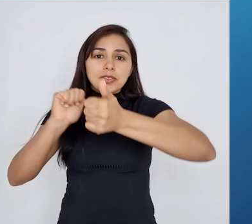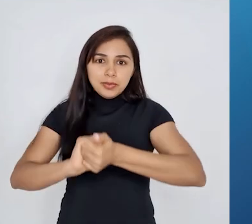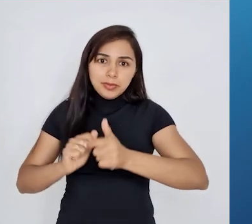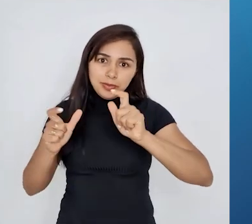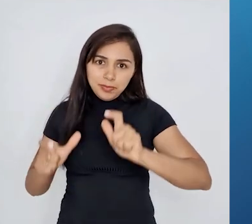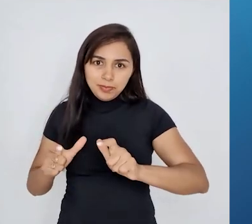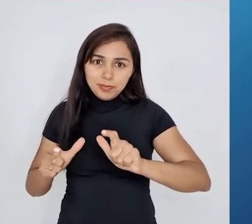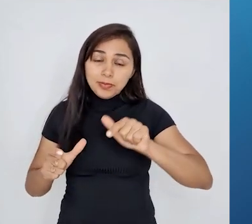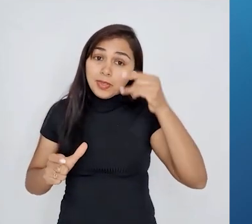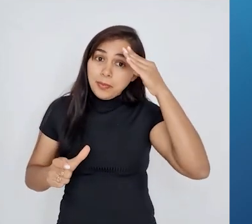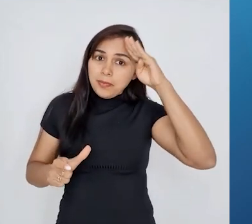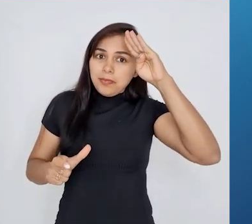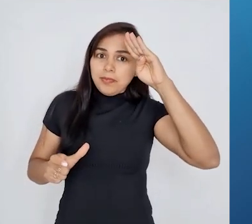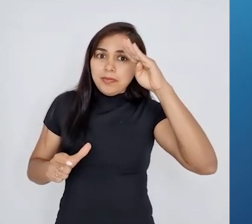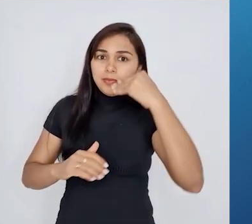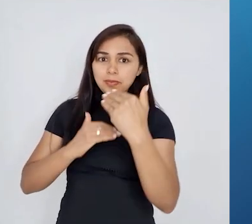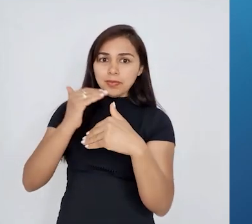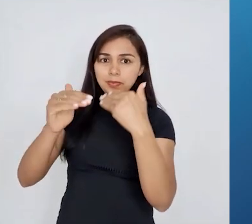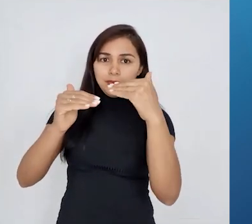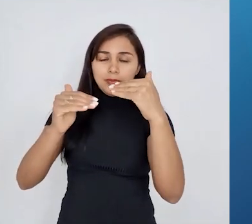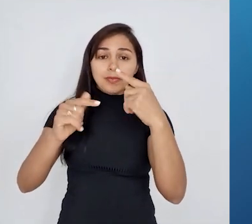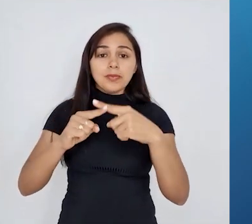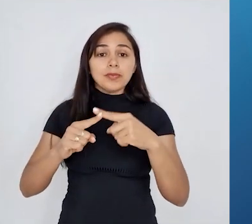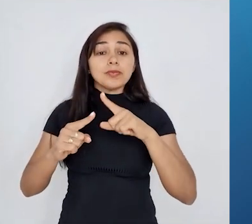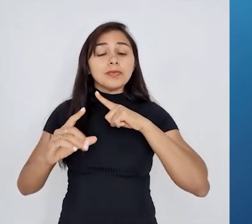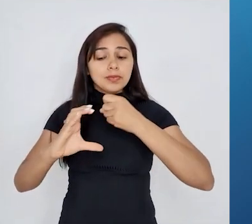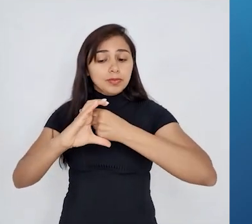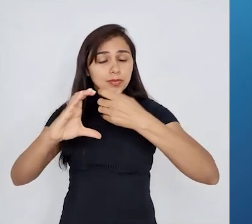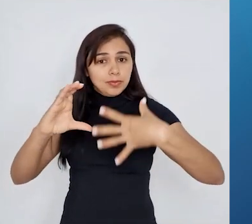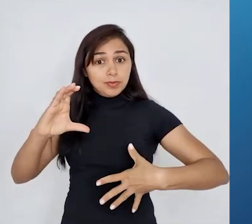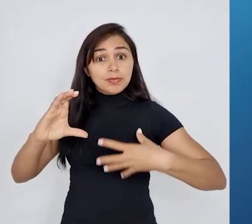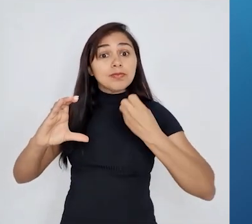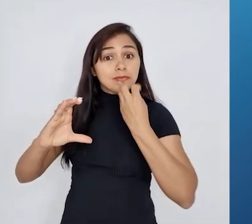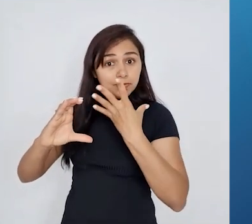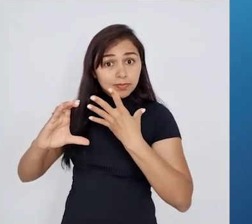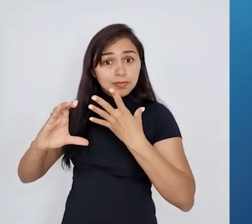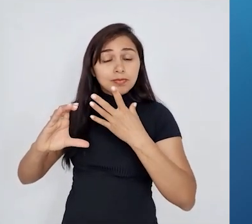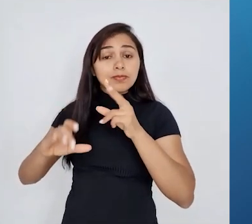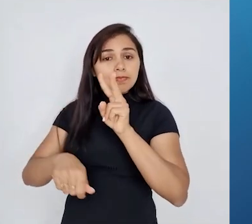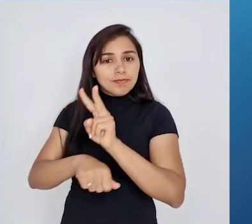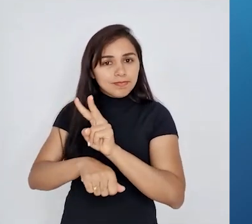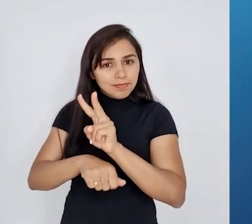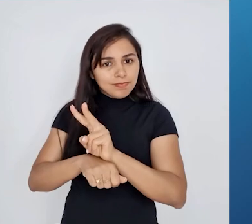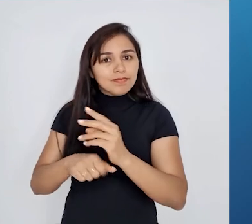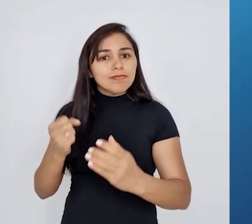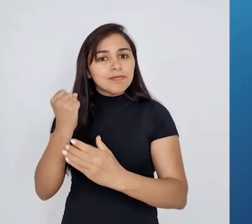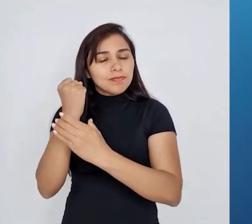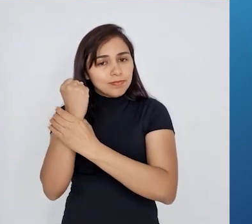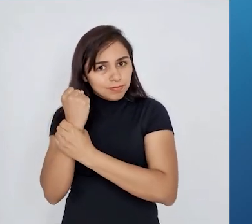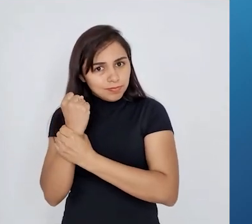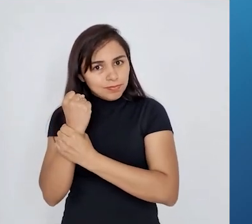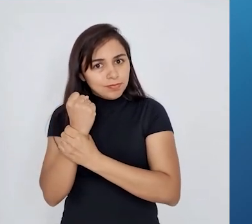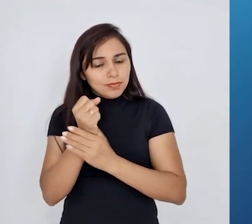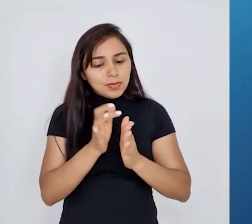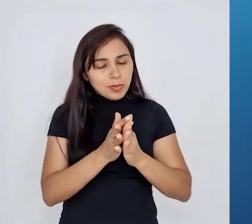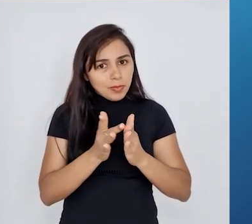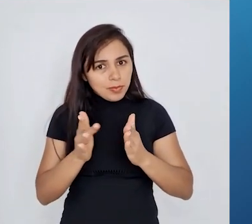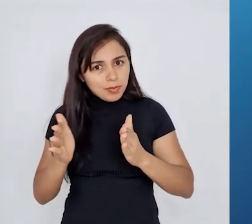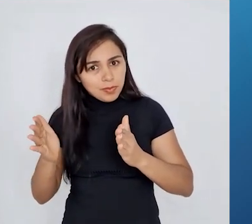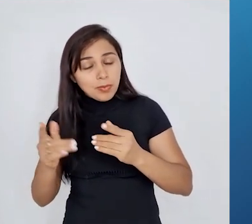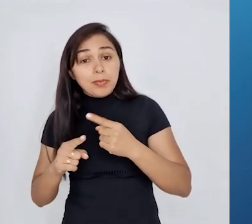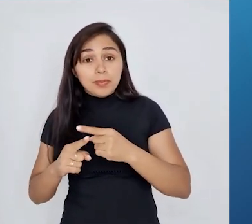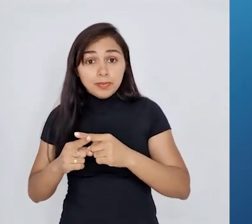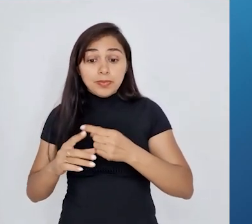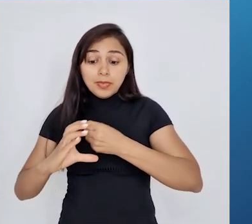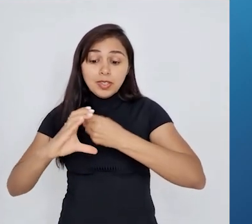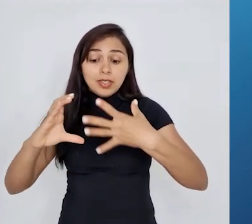processo pelo qual as características benéficas são preservadas ao longo do tempo devido à sua contribuição para